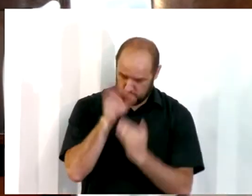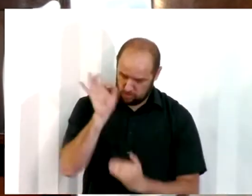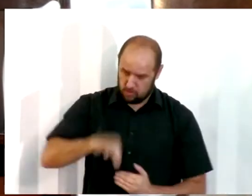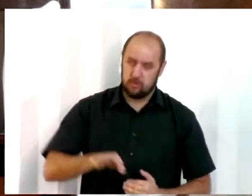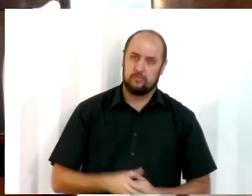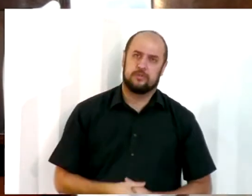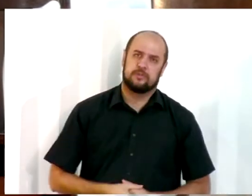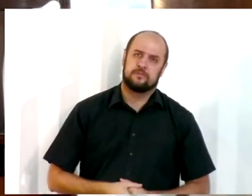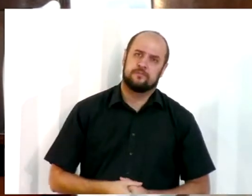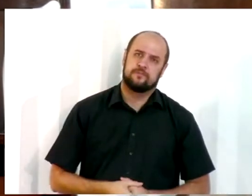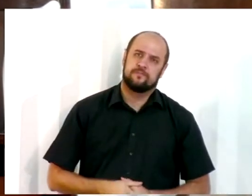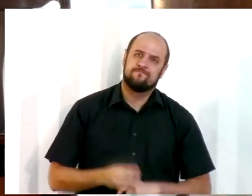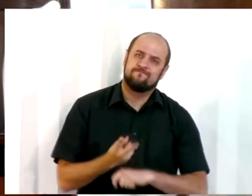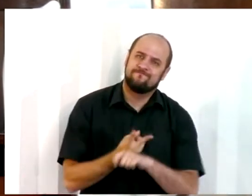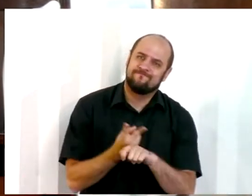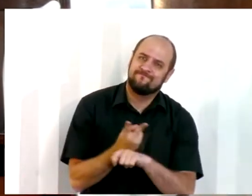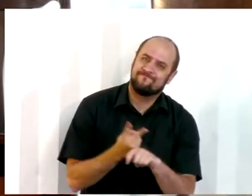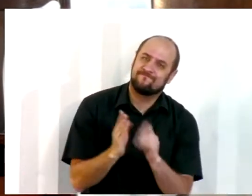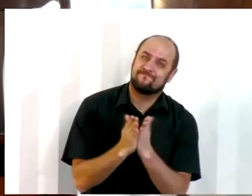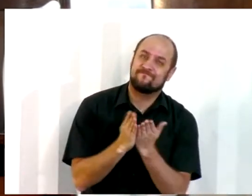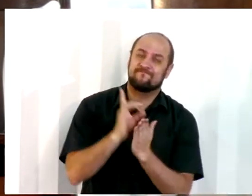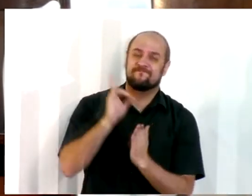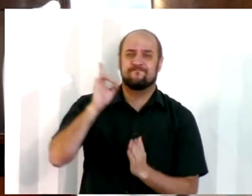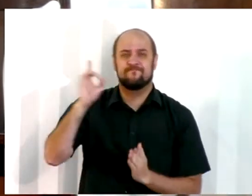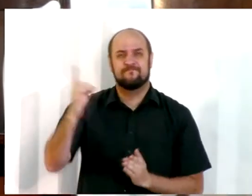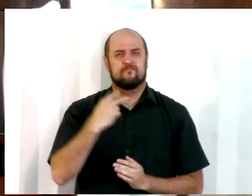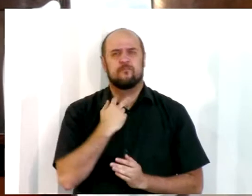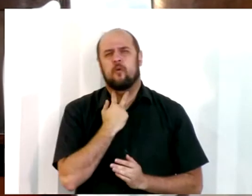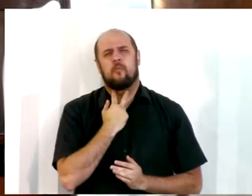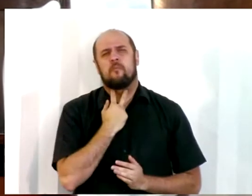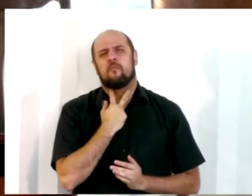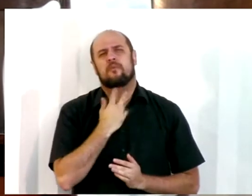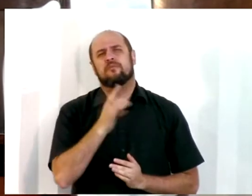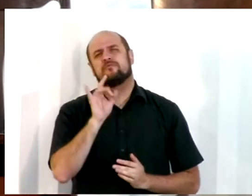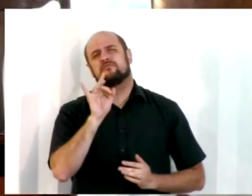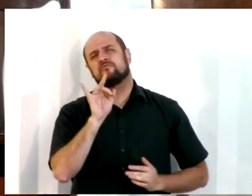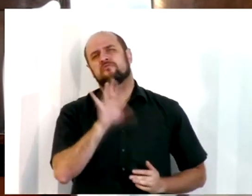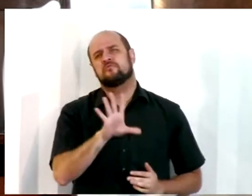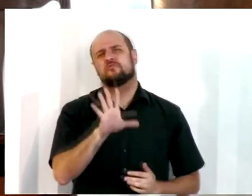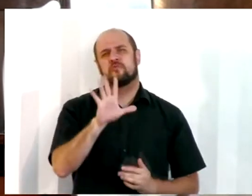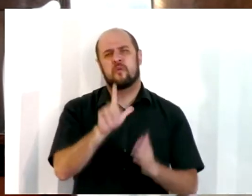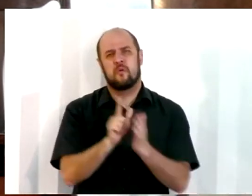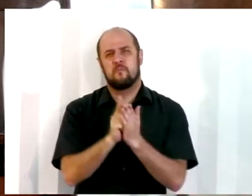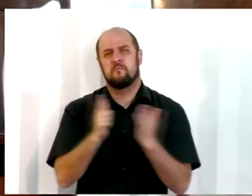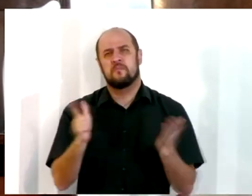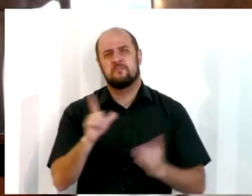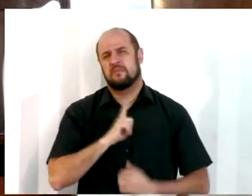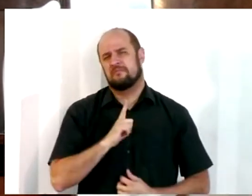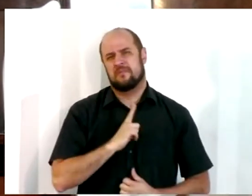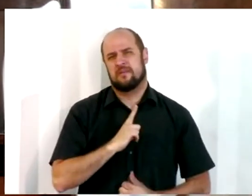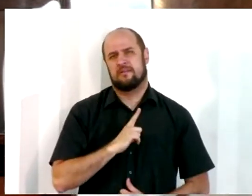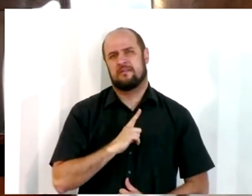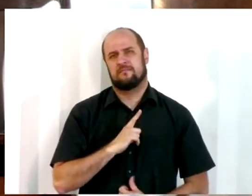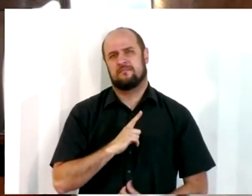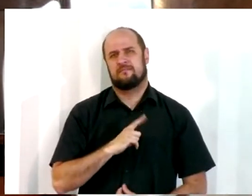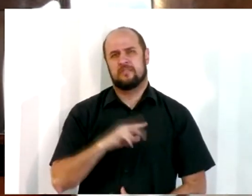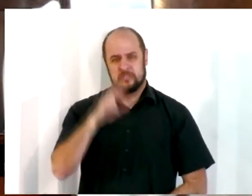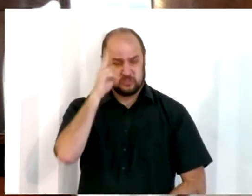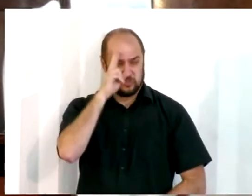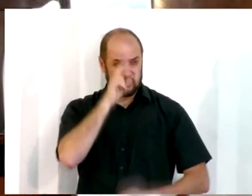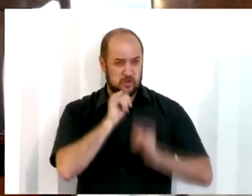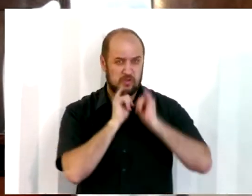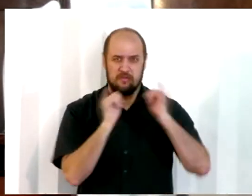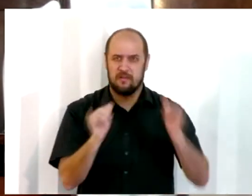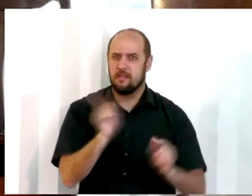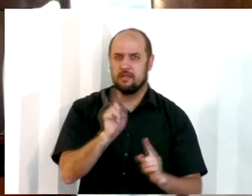A busca pela palavra de Deus, não pode ser apenas um texto registrado nas escrituras, para nós contarmos uma história, mas é